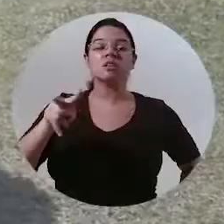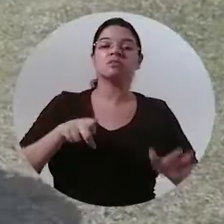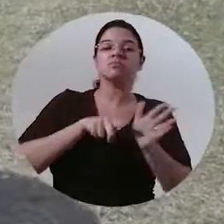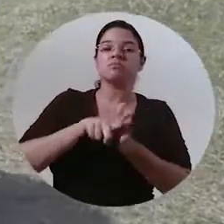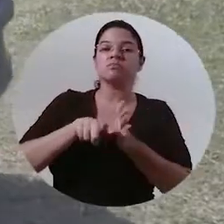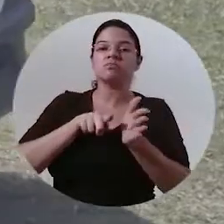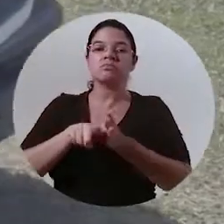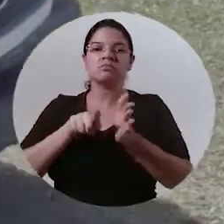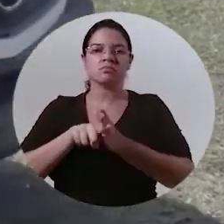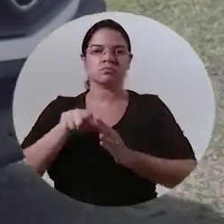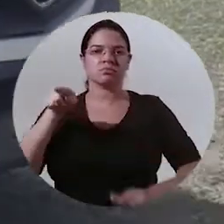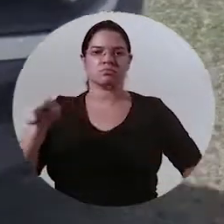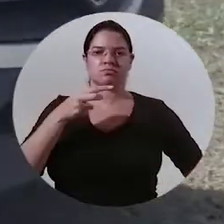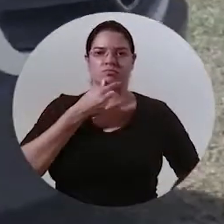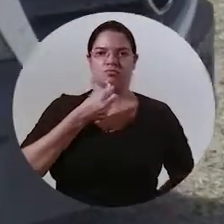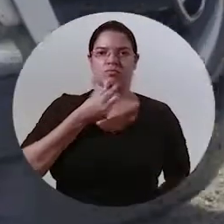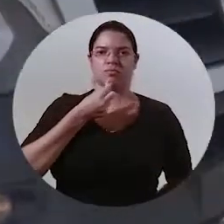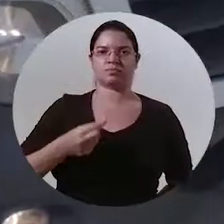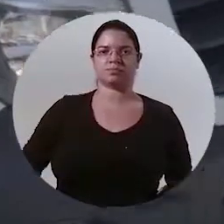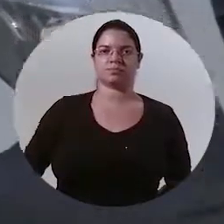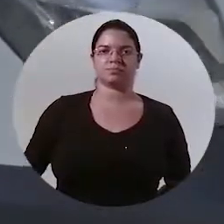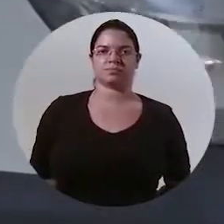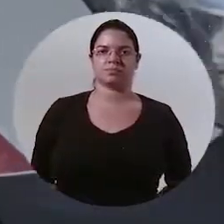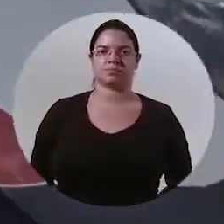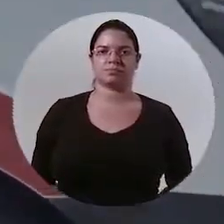para estar avaliando ele